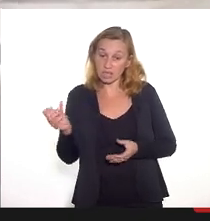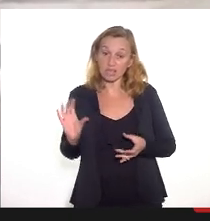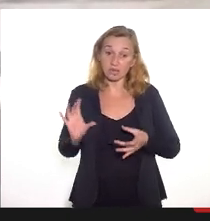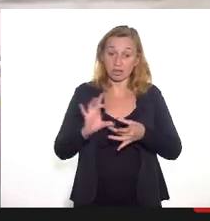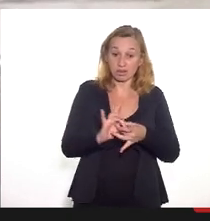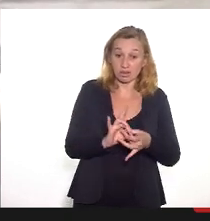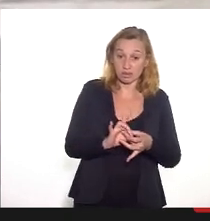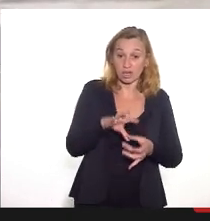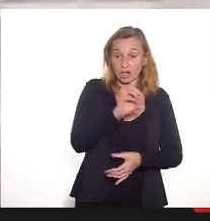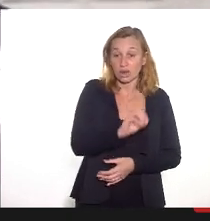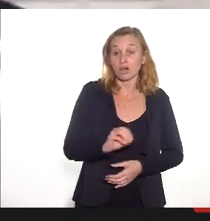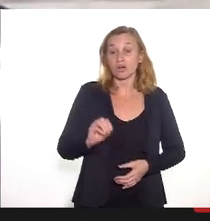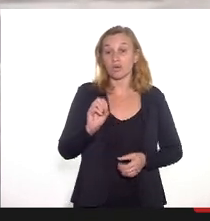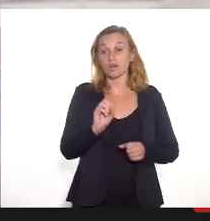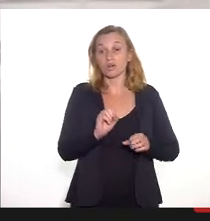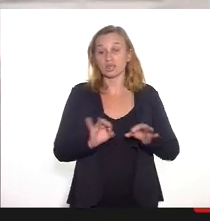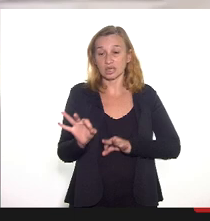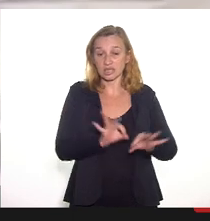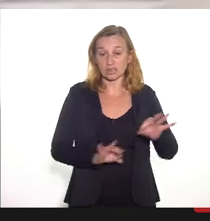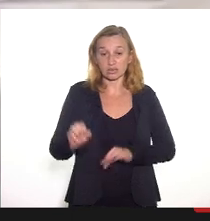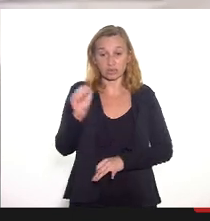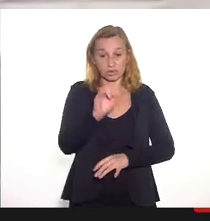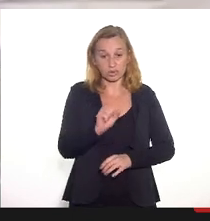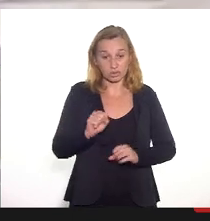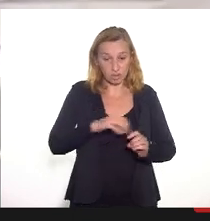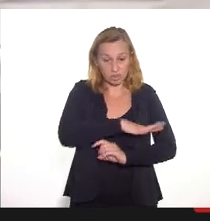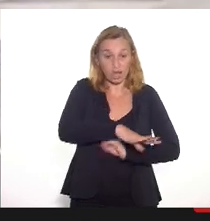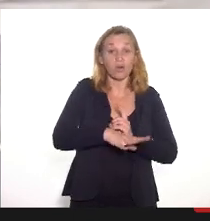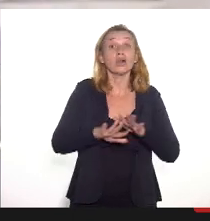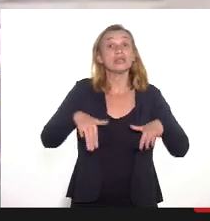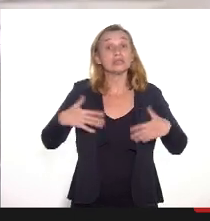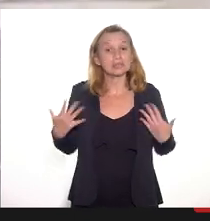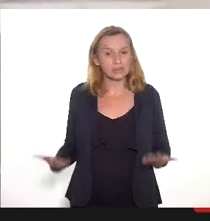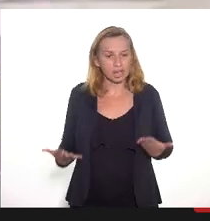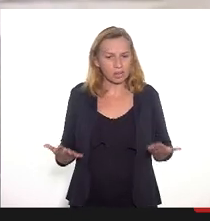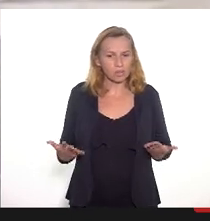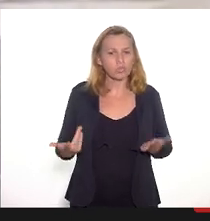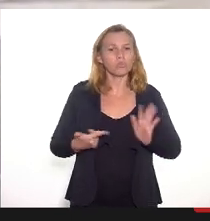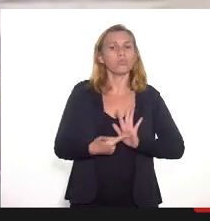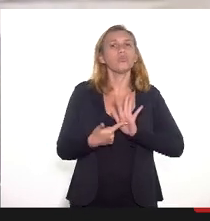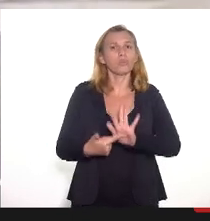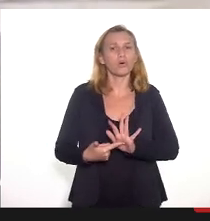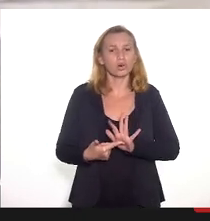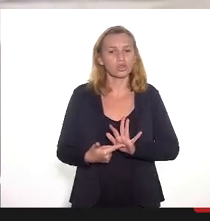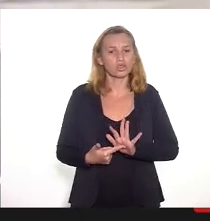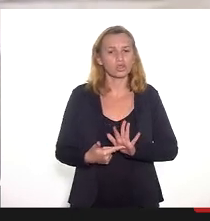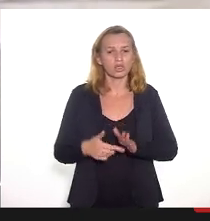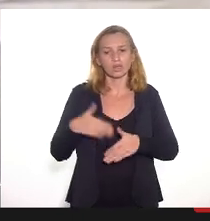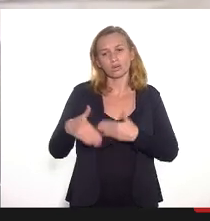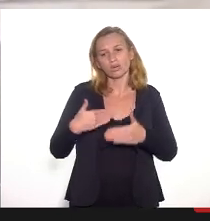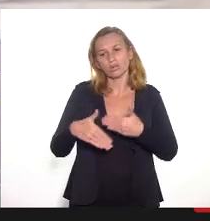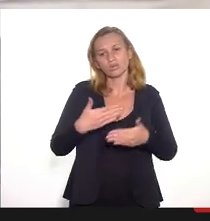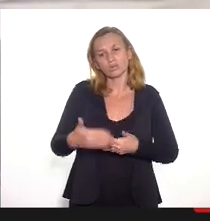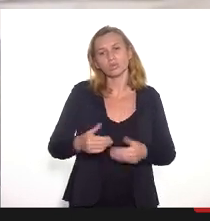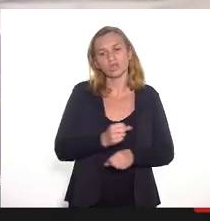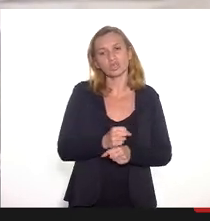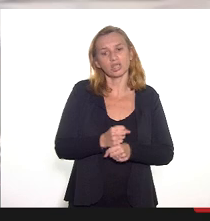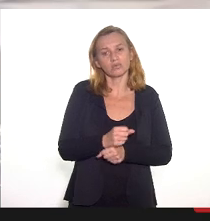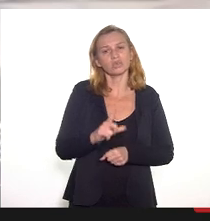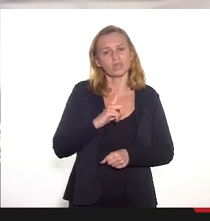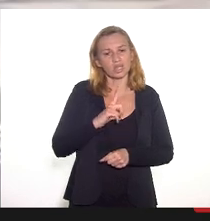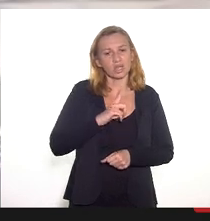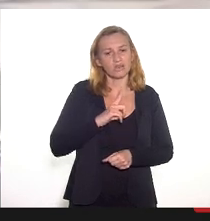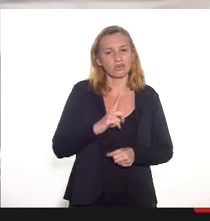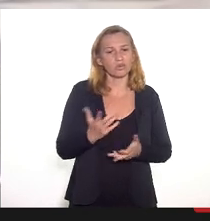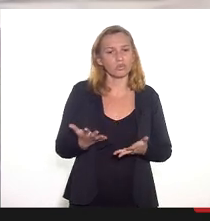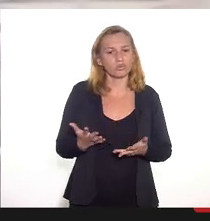às organizações sociais. Então, isso nos mostra que, ao longo dos anos, houve-se uma,